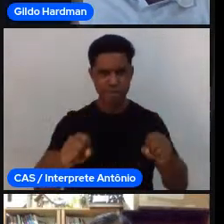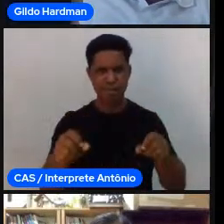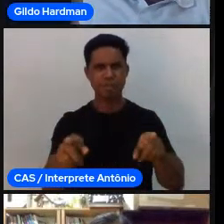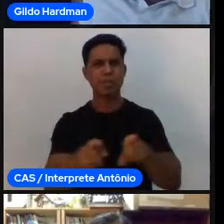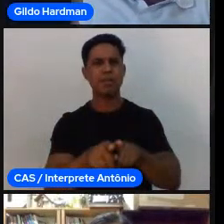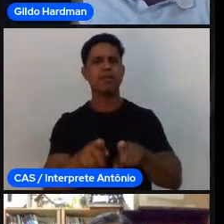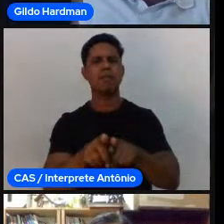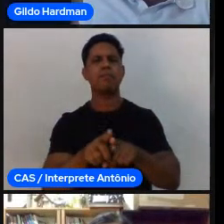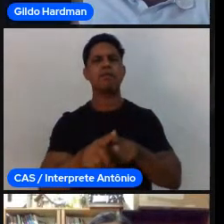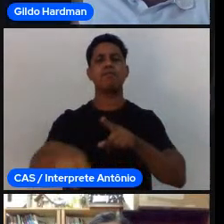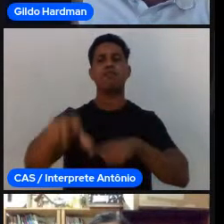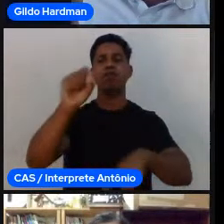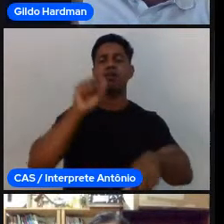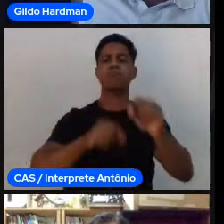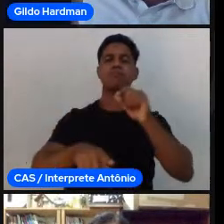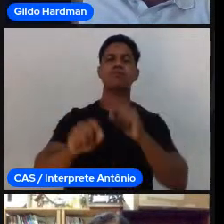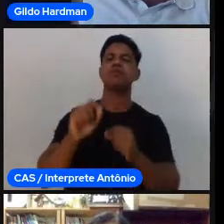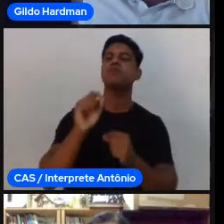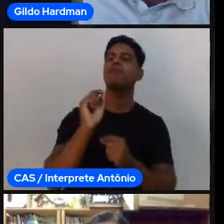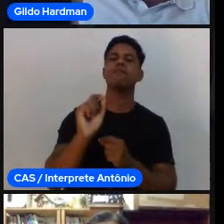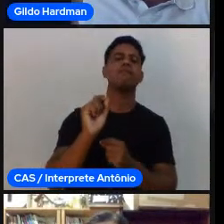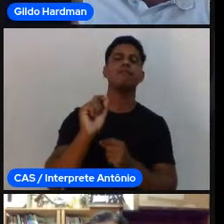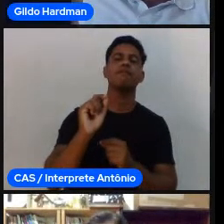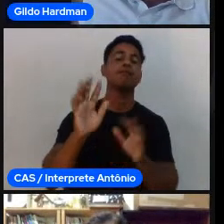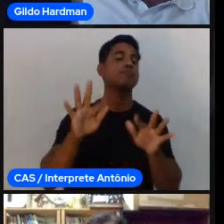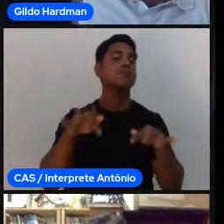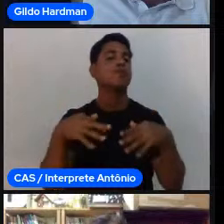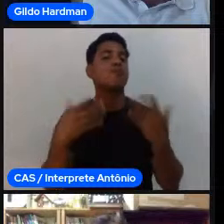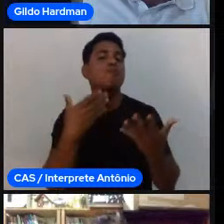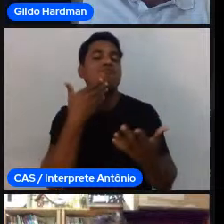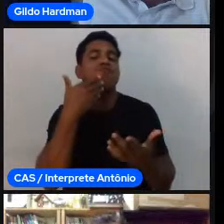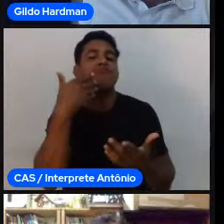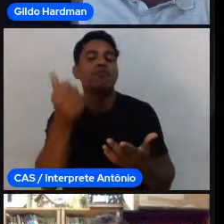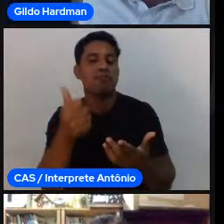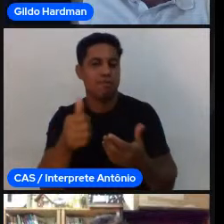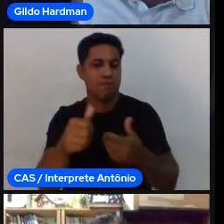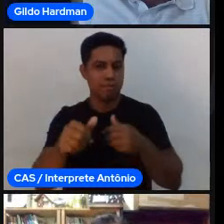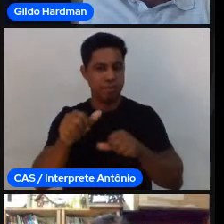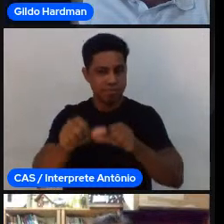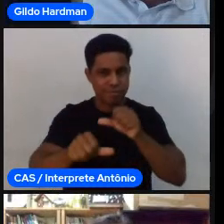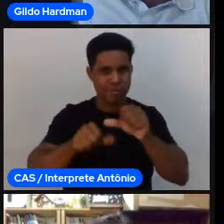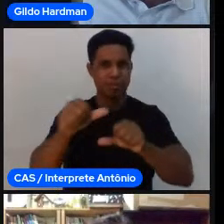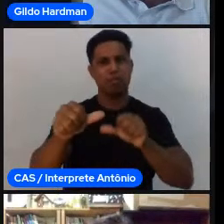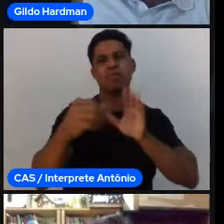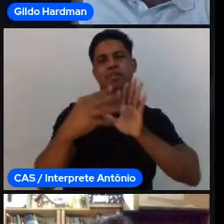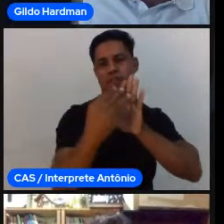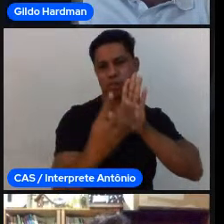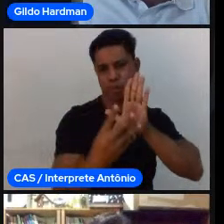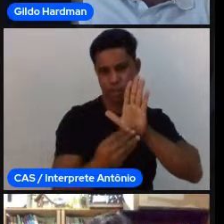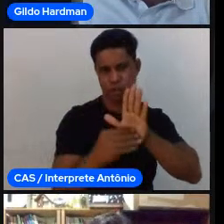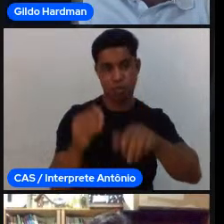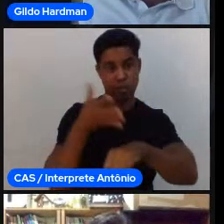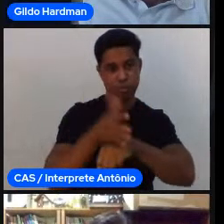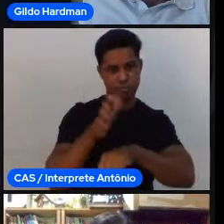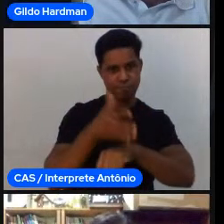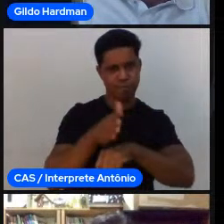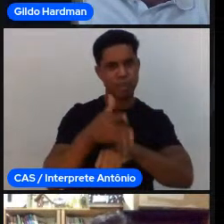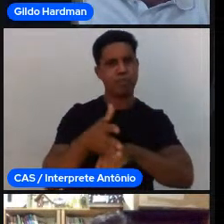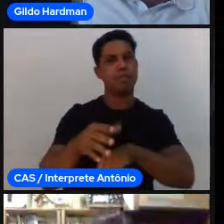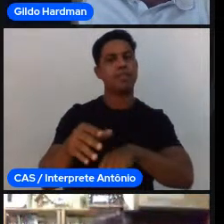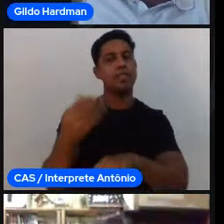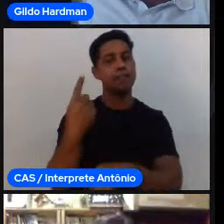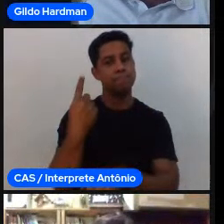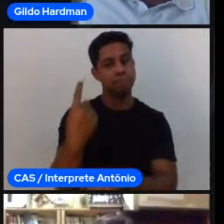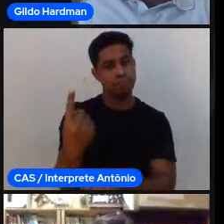metodológica, qual é a forma de eu transformar esse conteúdo em uma sessão de treino ou em uma aula? A gente tem dois